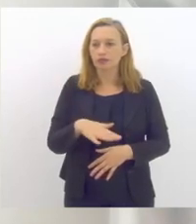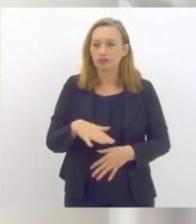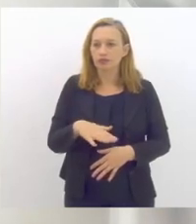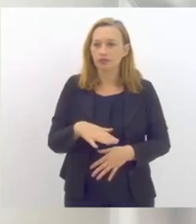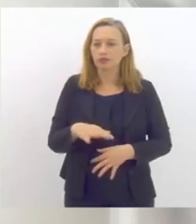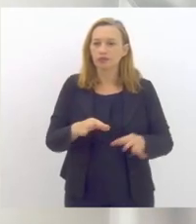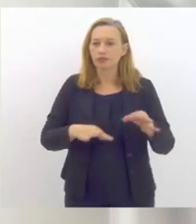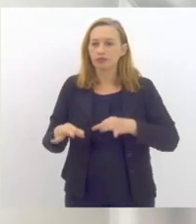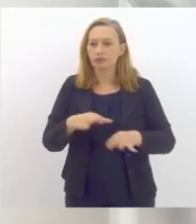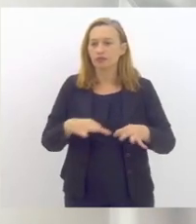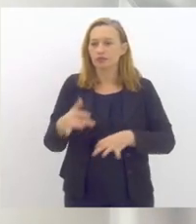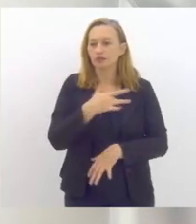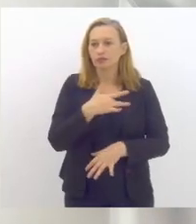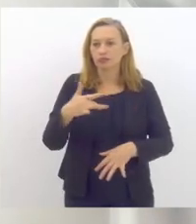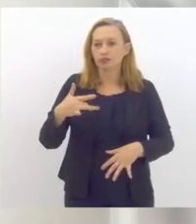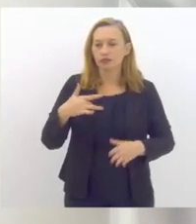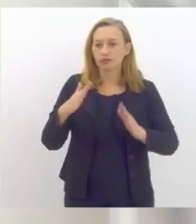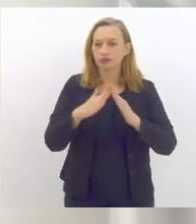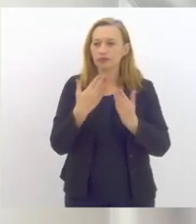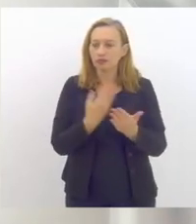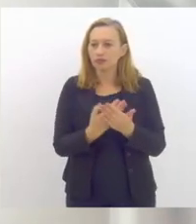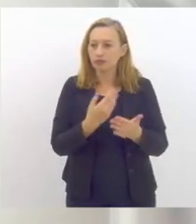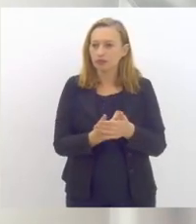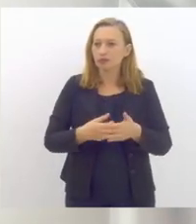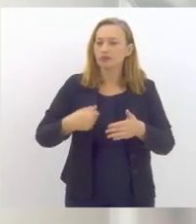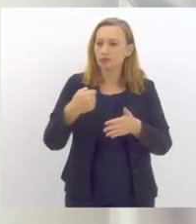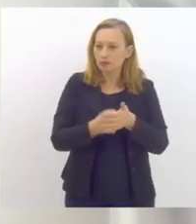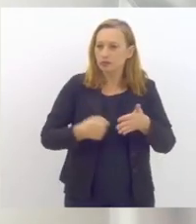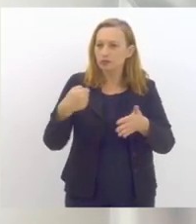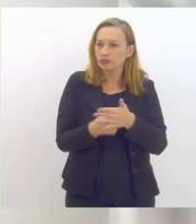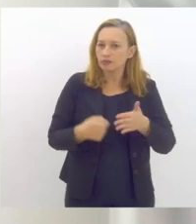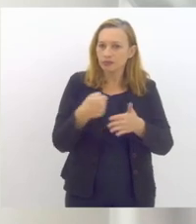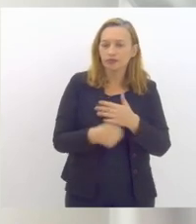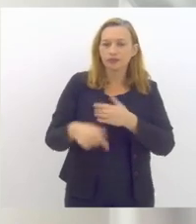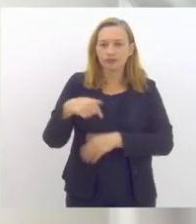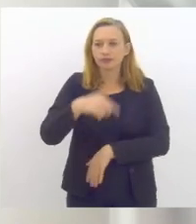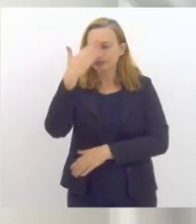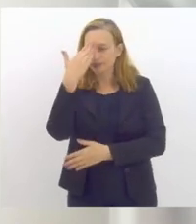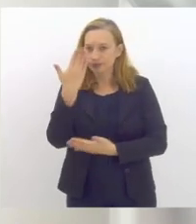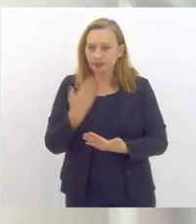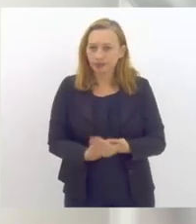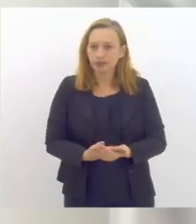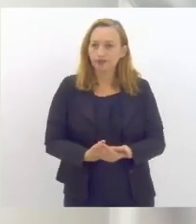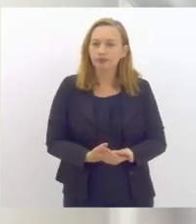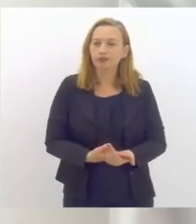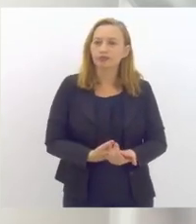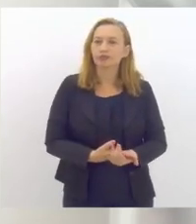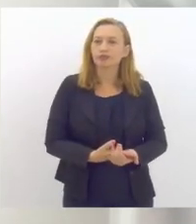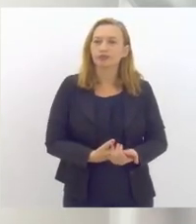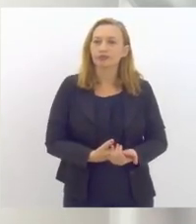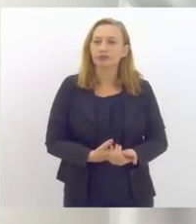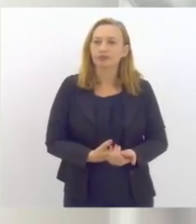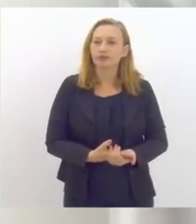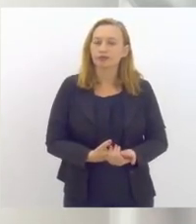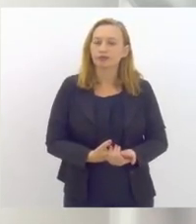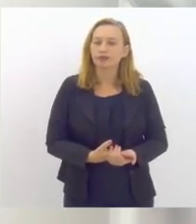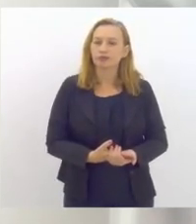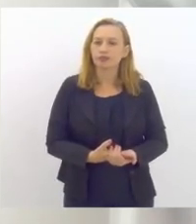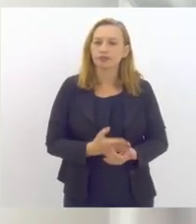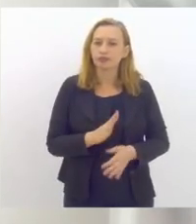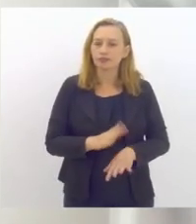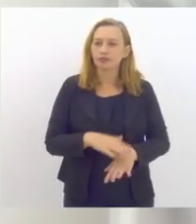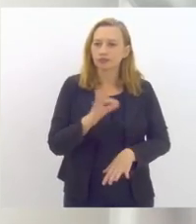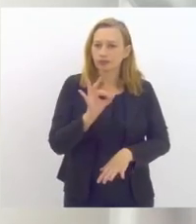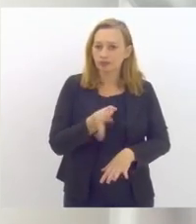de saúde nas escolas. Isso tem sido uma batalha que a gente tem feito aqui e a gente acredita que a efetivação mais robusta